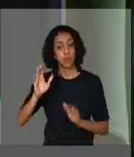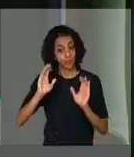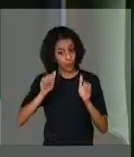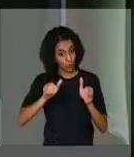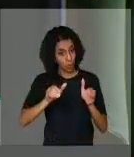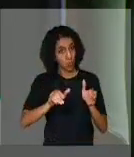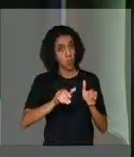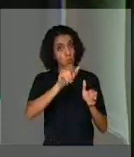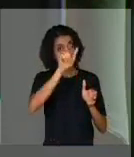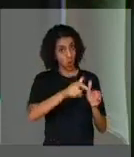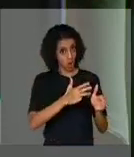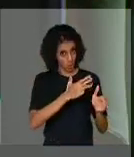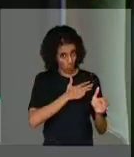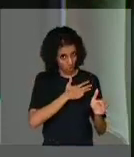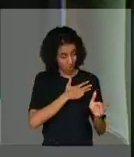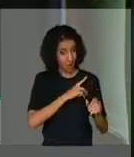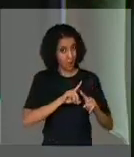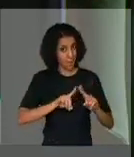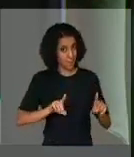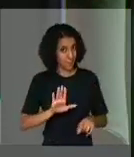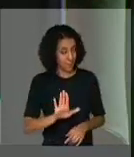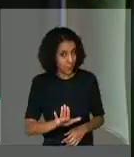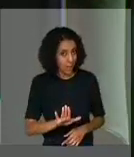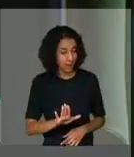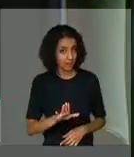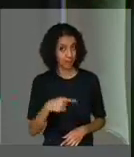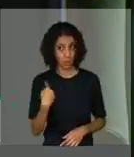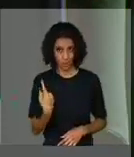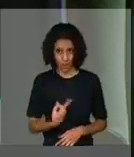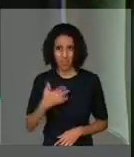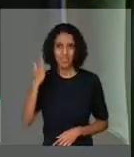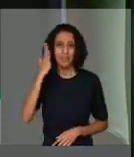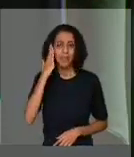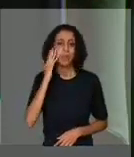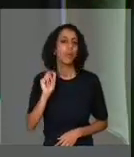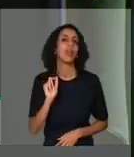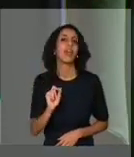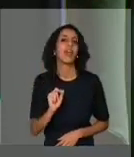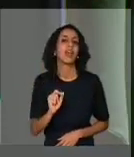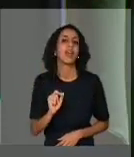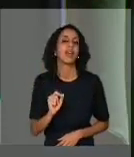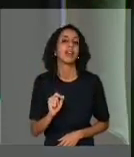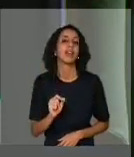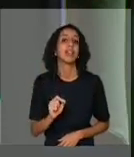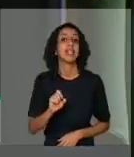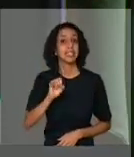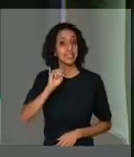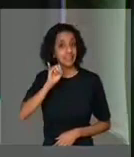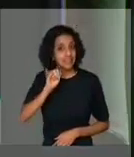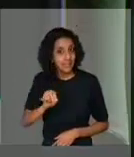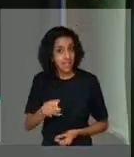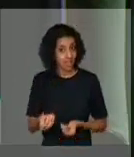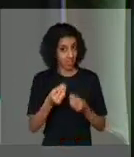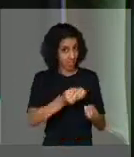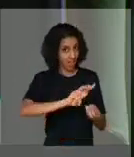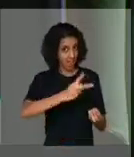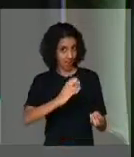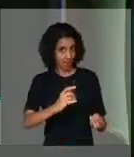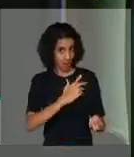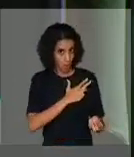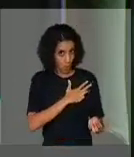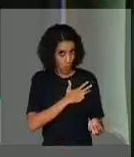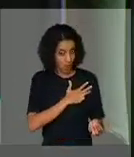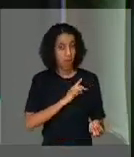-presidente Lula, mas todos nós sabemos que esse fato gerará um precedente caso o Supremo mude